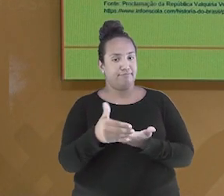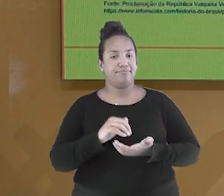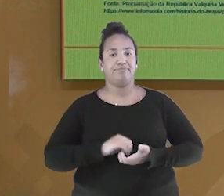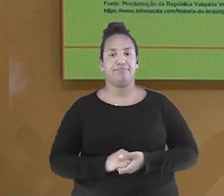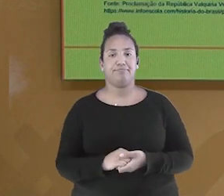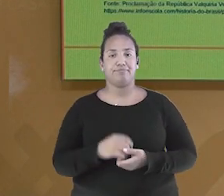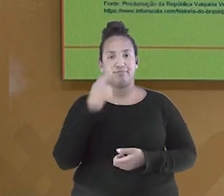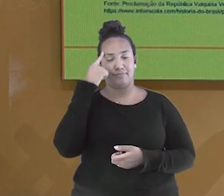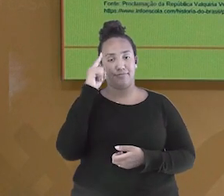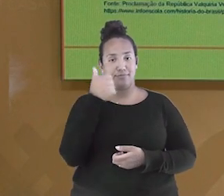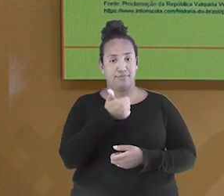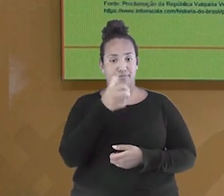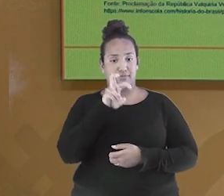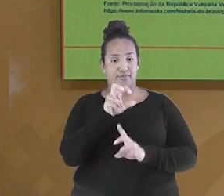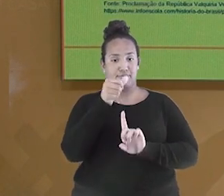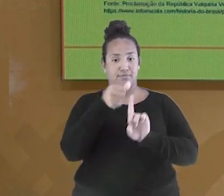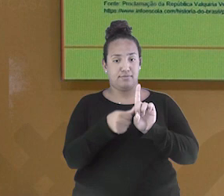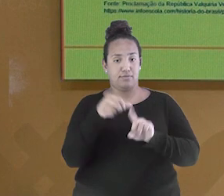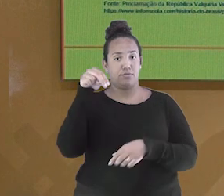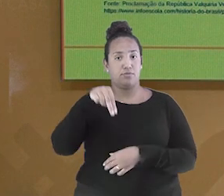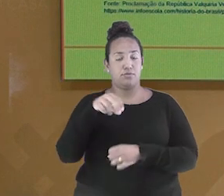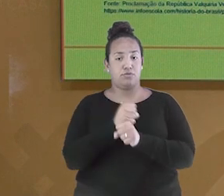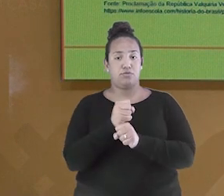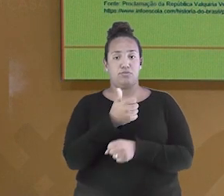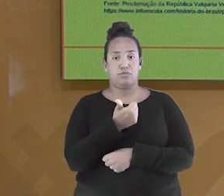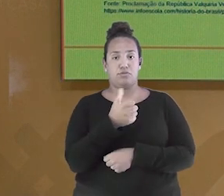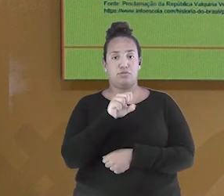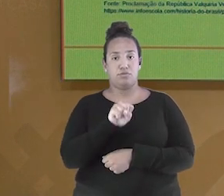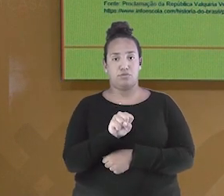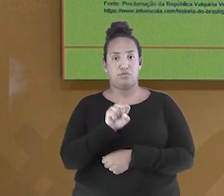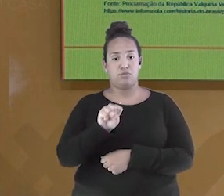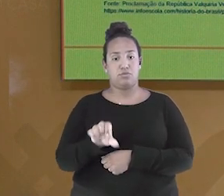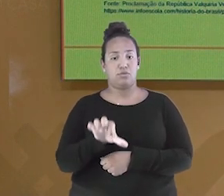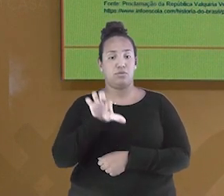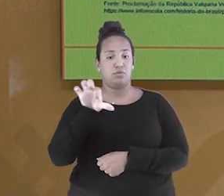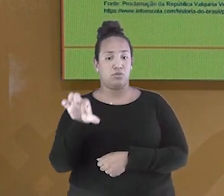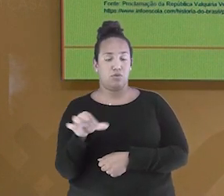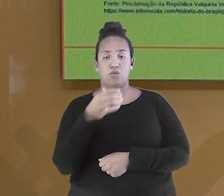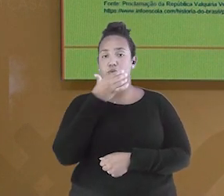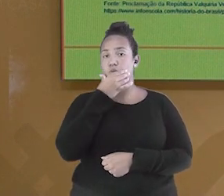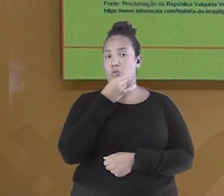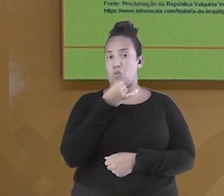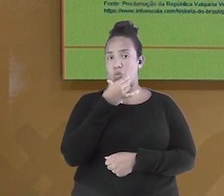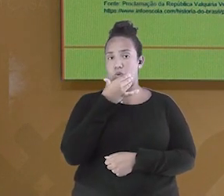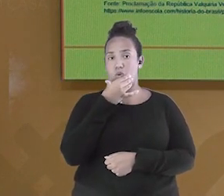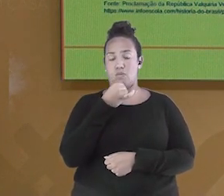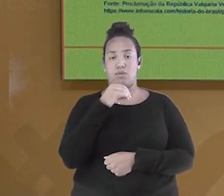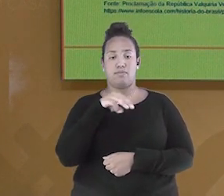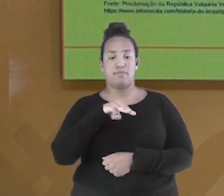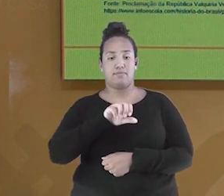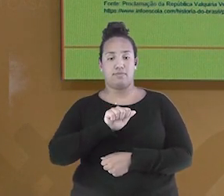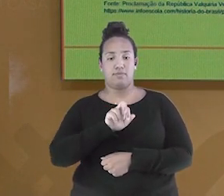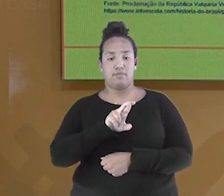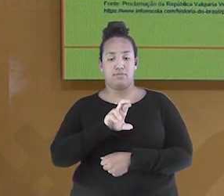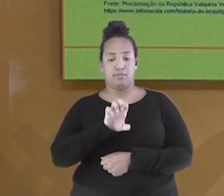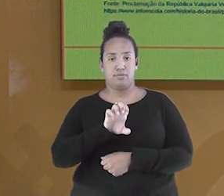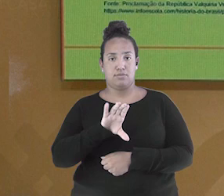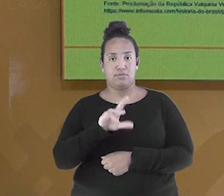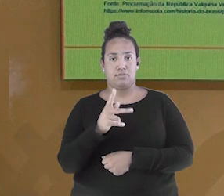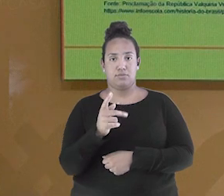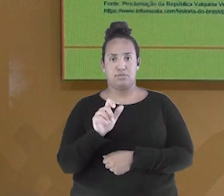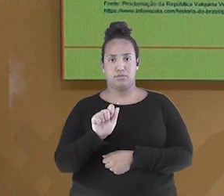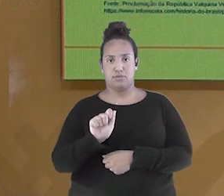15 de novembro de 1889, o Marechal Deodoro da Fonseca, o mais velho e respeitado Marechal em ativa,